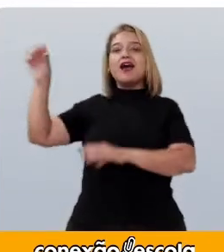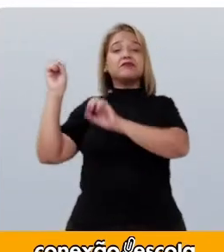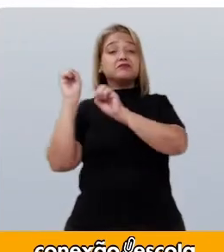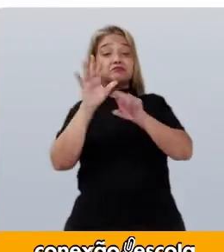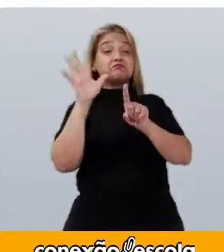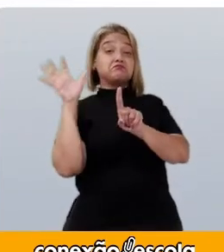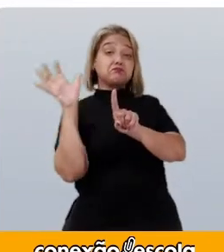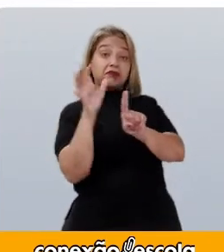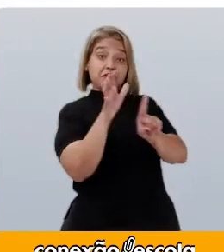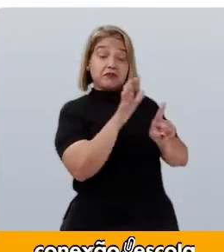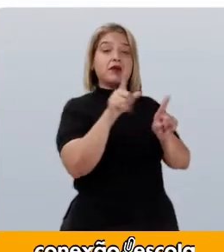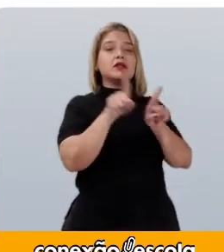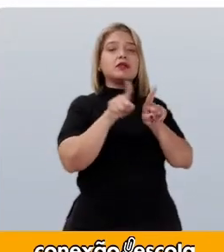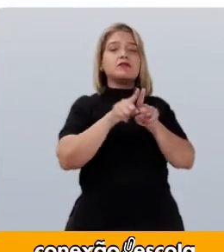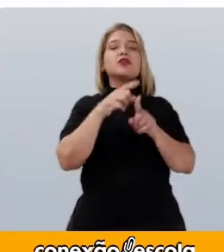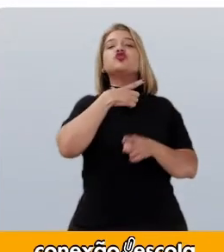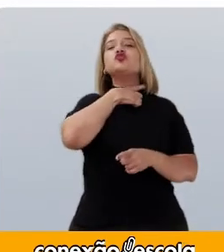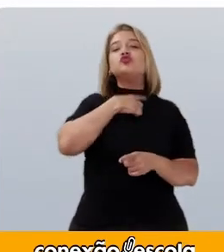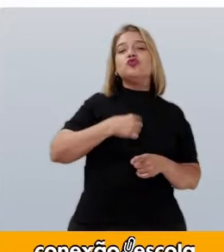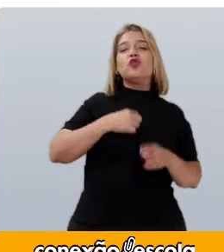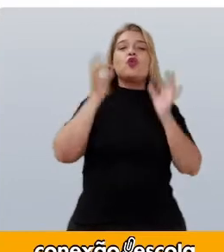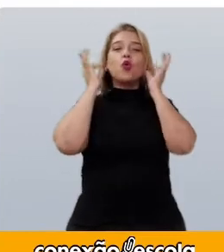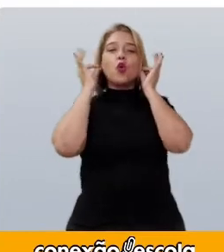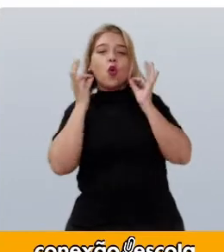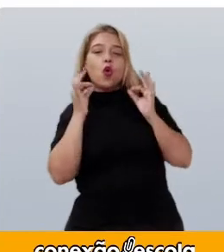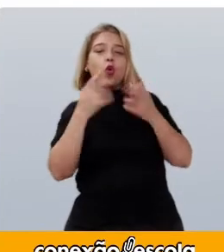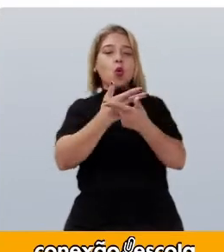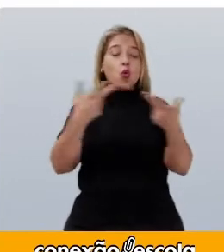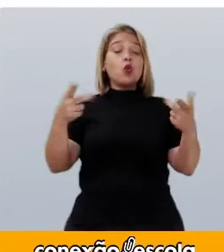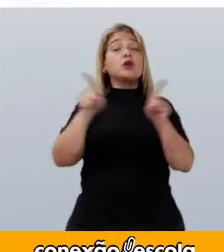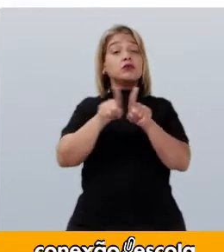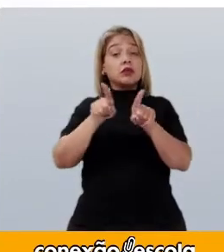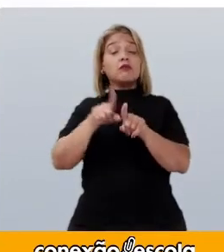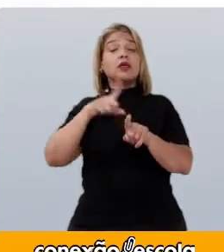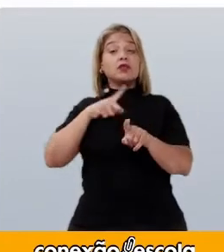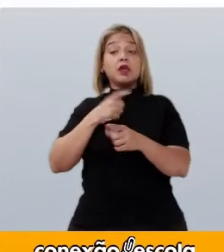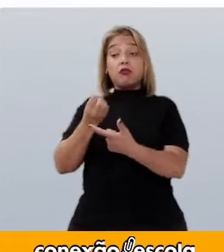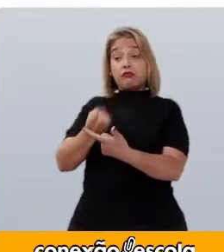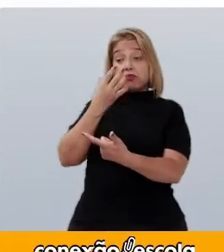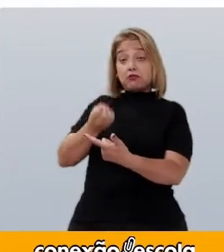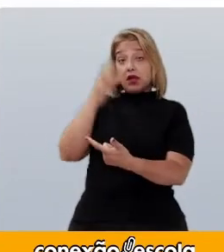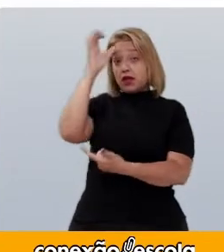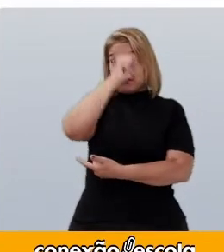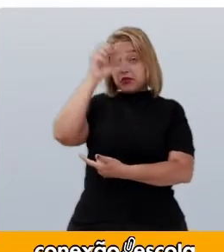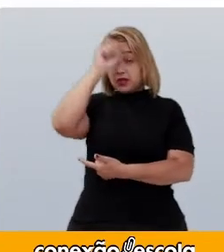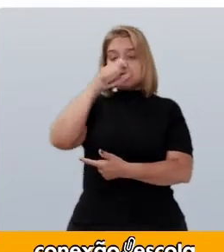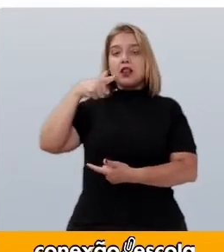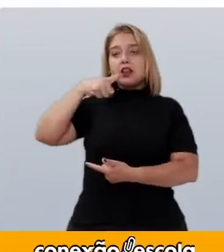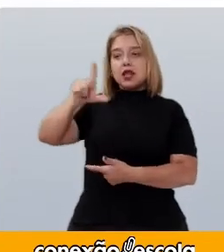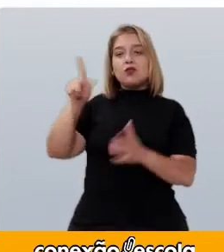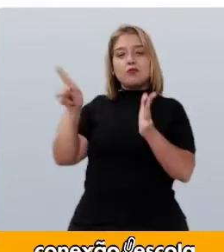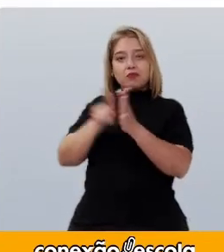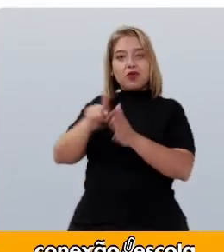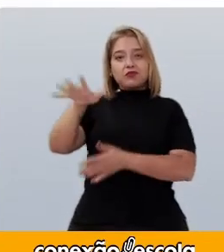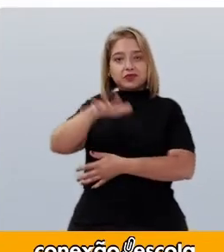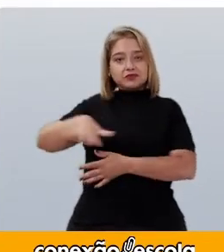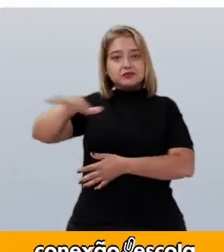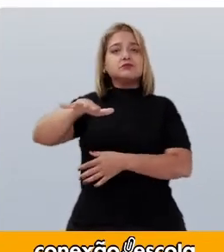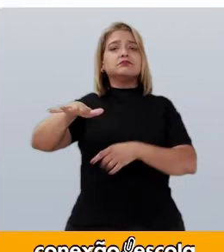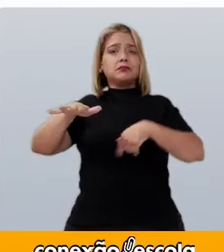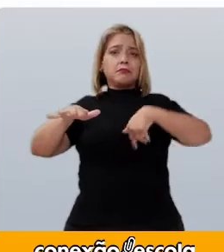E as joias Alguns eram Alfabetizados Em línguas orientais E chegavam A ser mais Instruídos Do que seus senhores